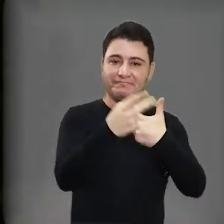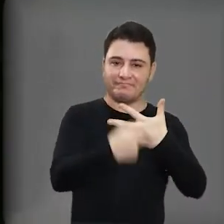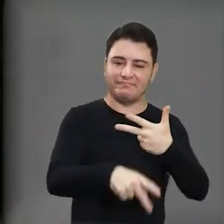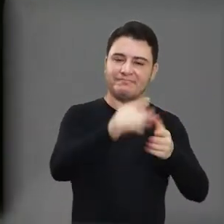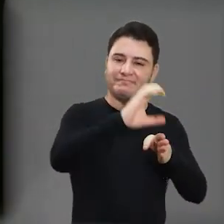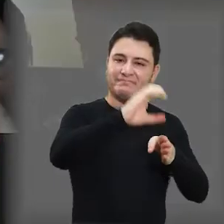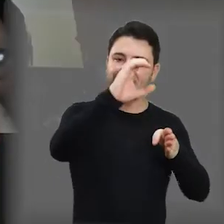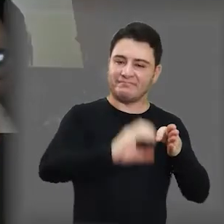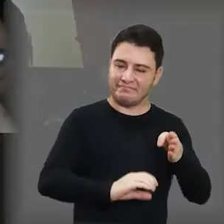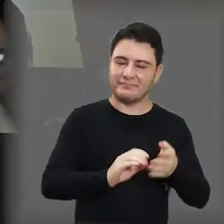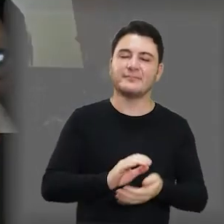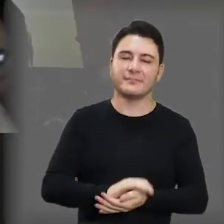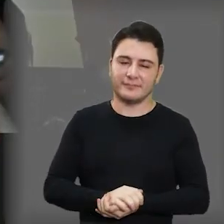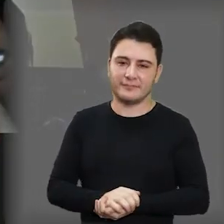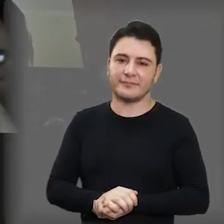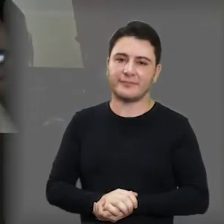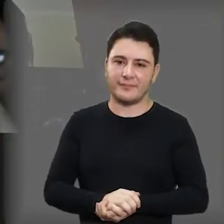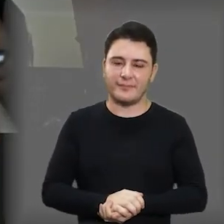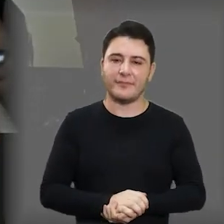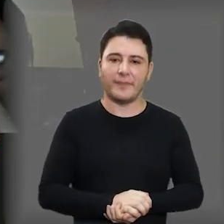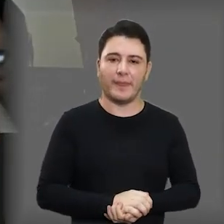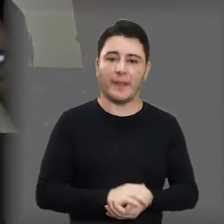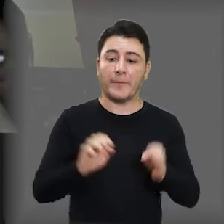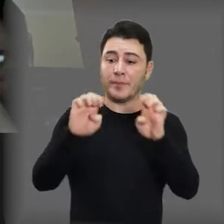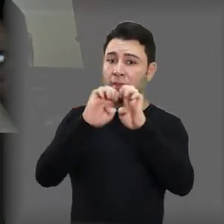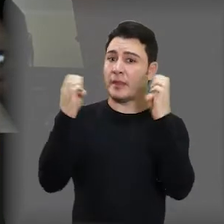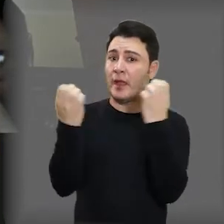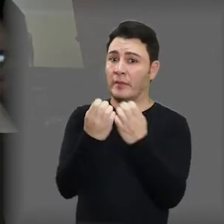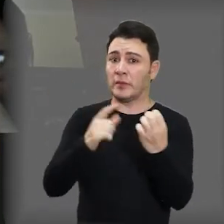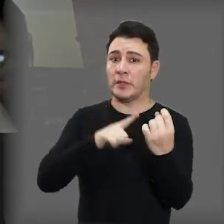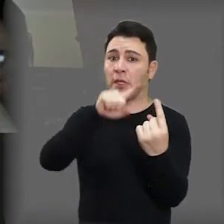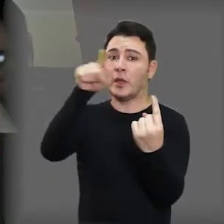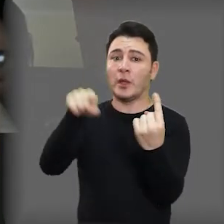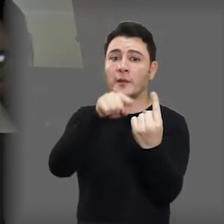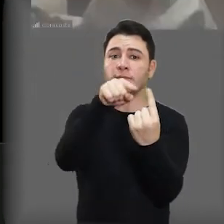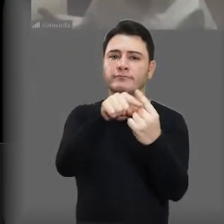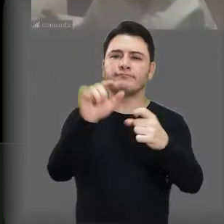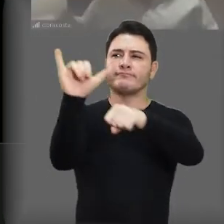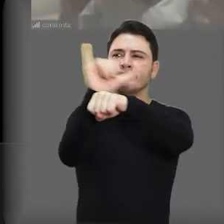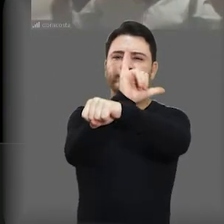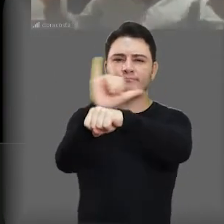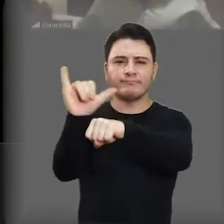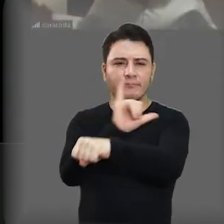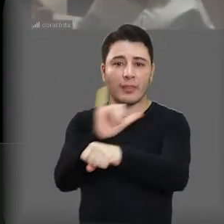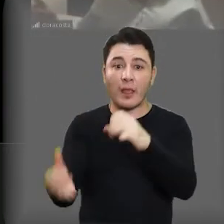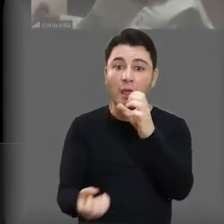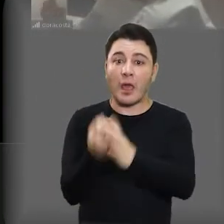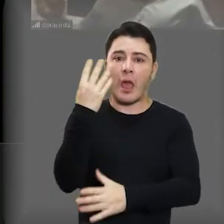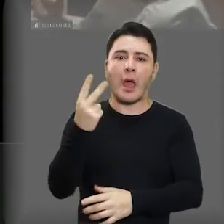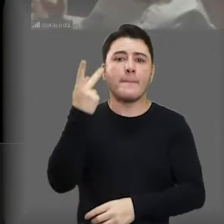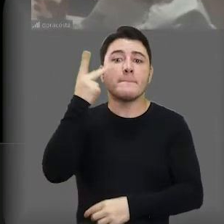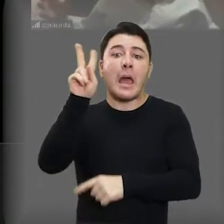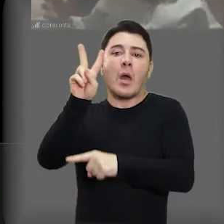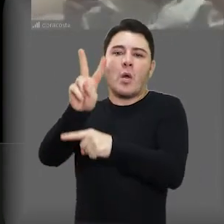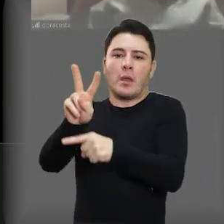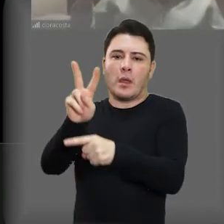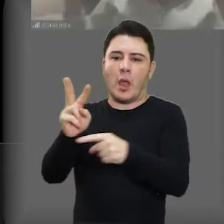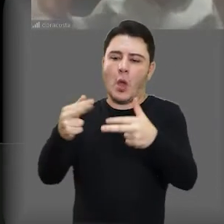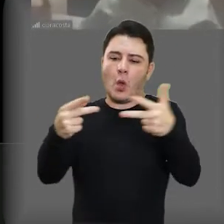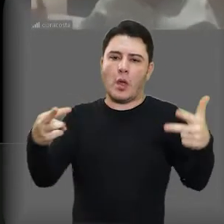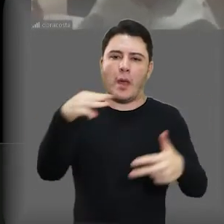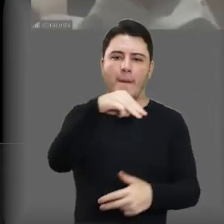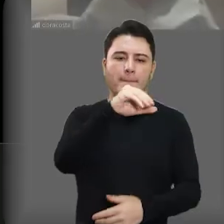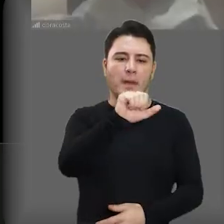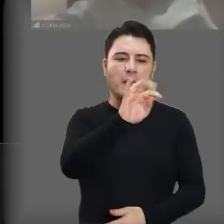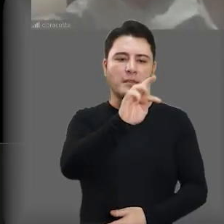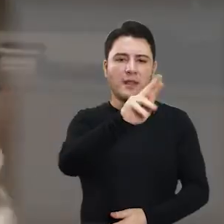em parceria com a Escola do Legislativo da Câmara Municipal de Araraquara. O encontro tinha como objetivo criar mecanismos